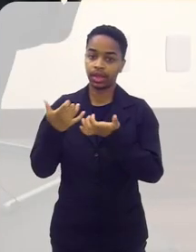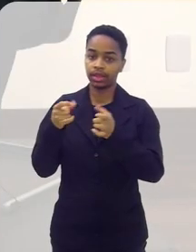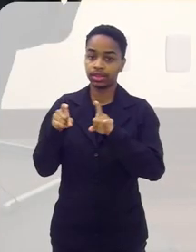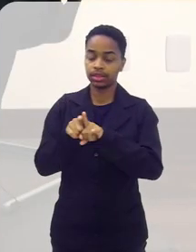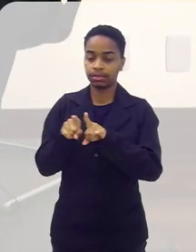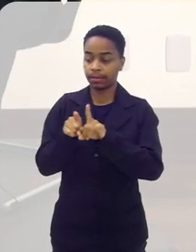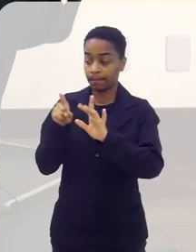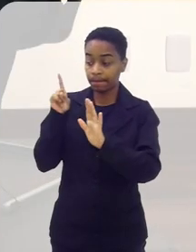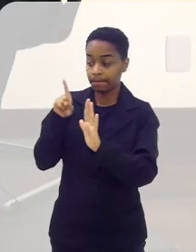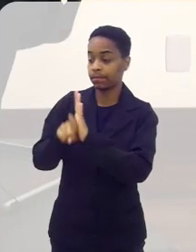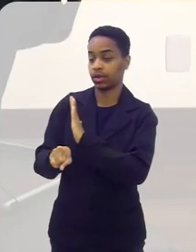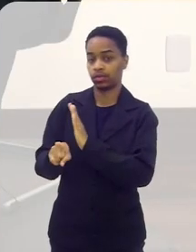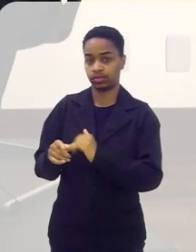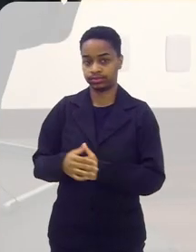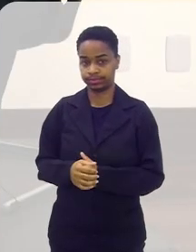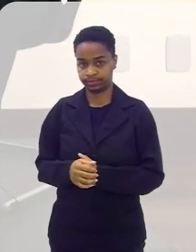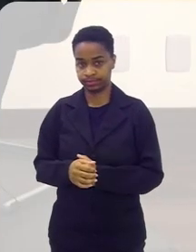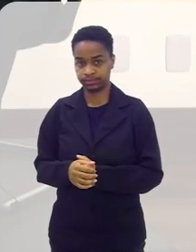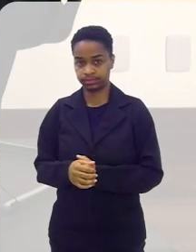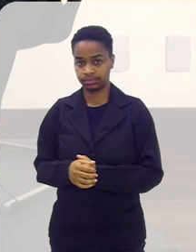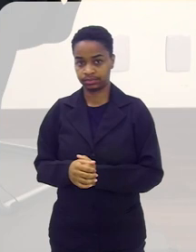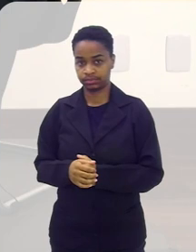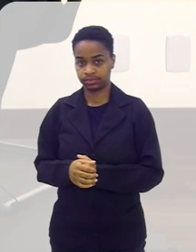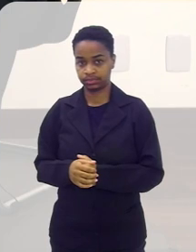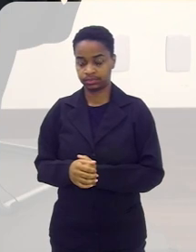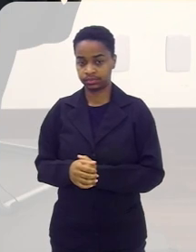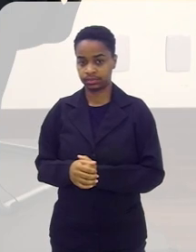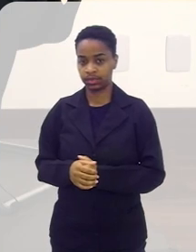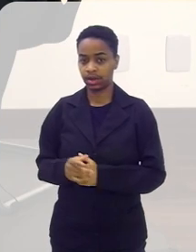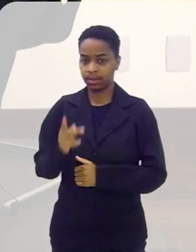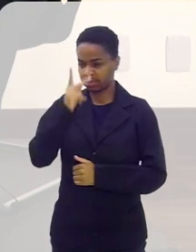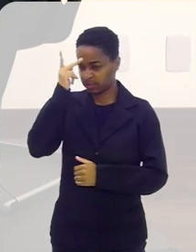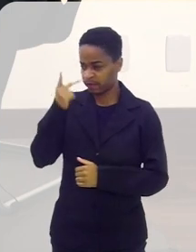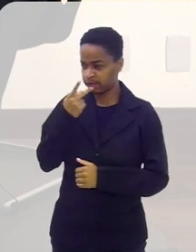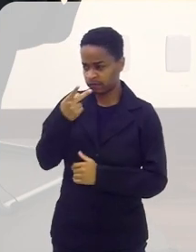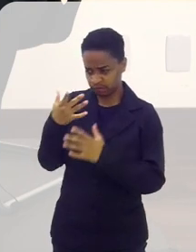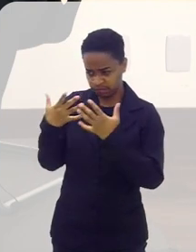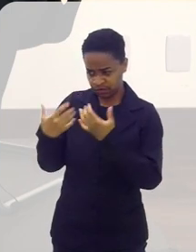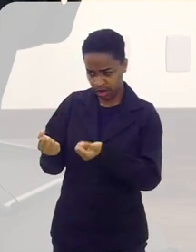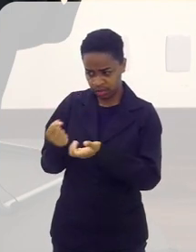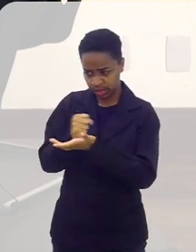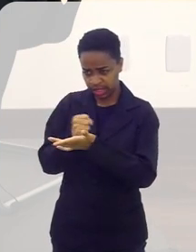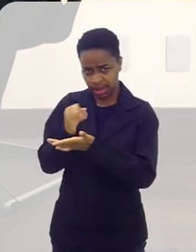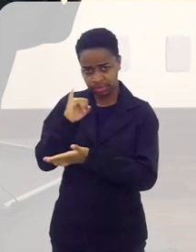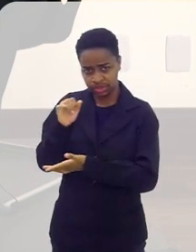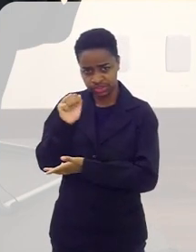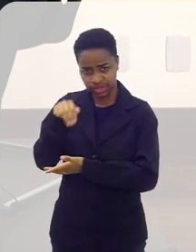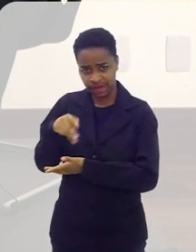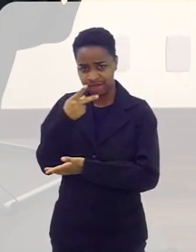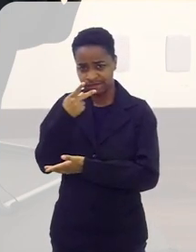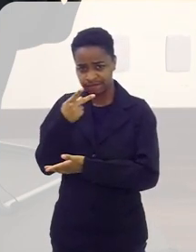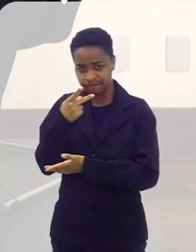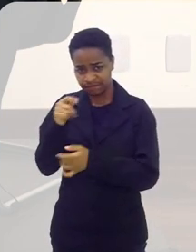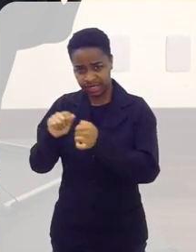eu gostaria de te fazer uma pergunta. Quando chegou para você, vamos fazer um Game Jam